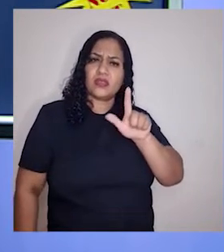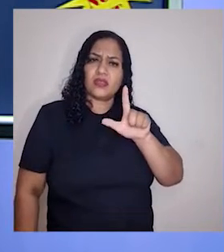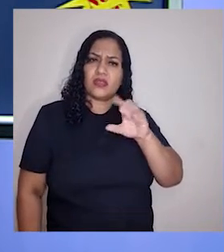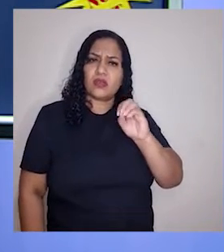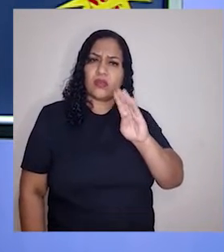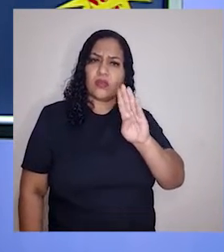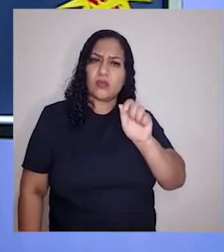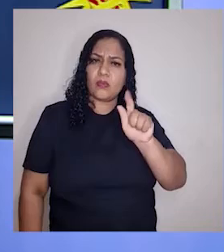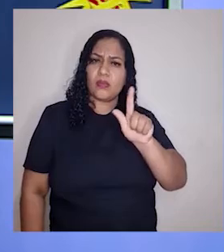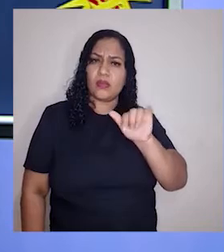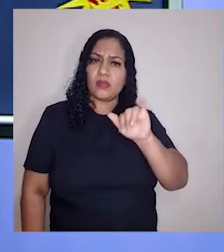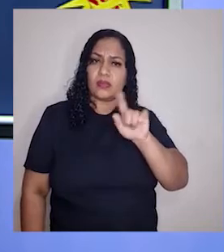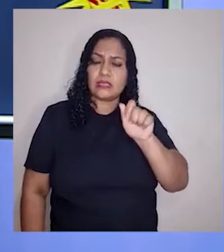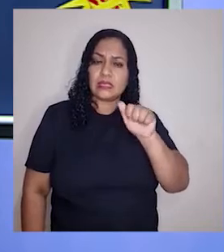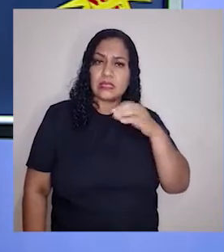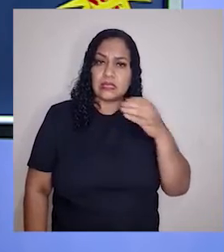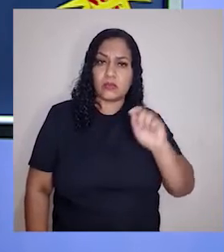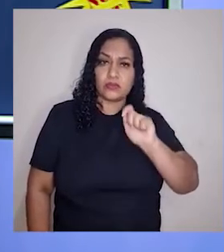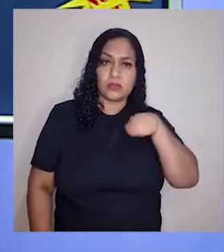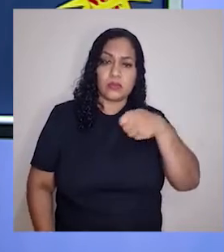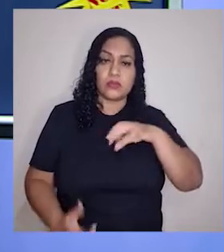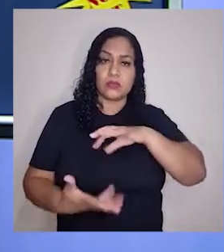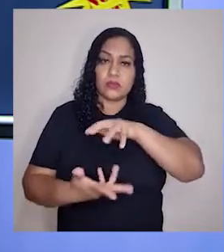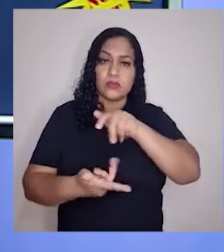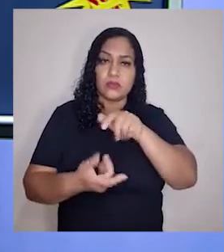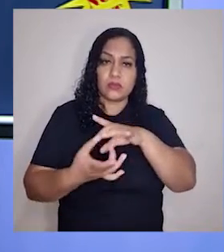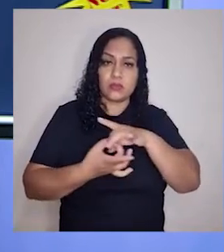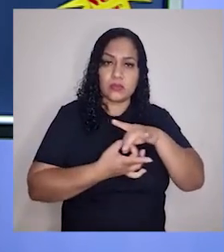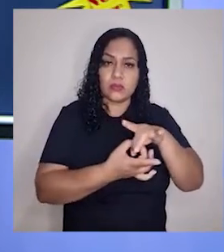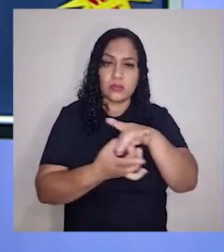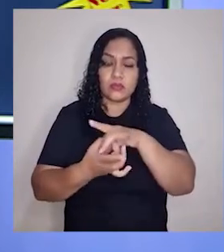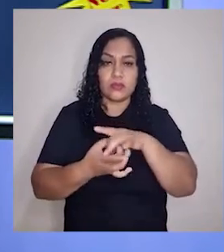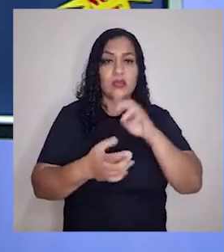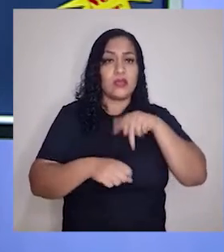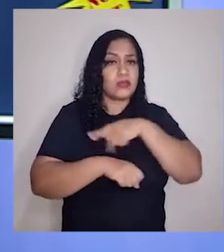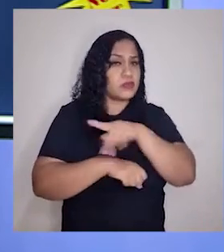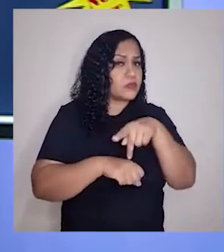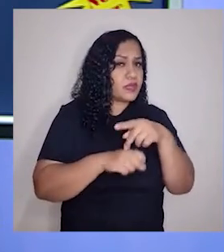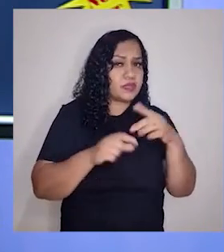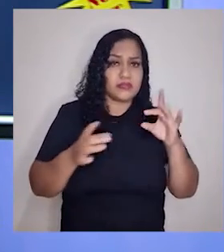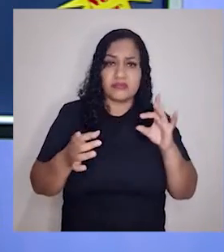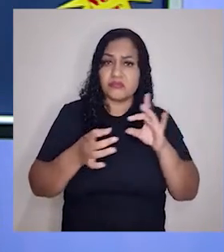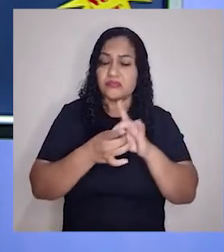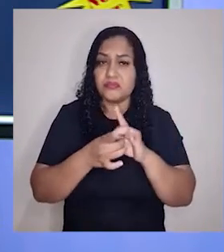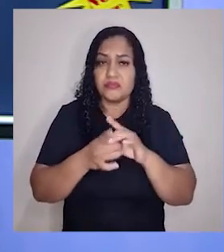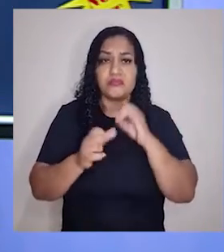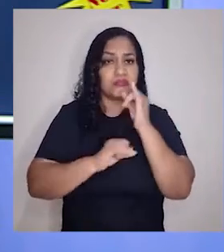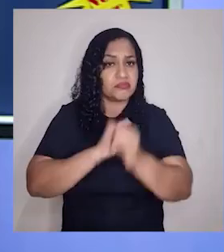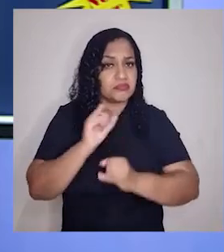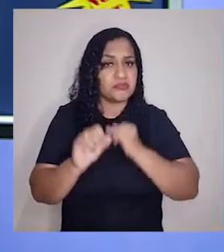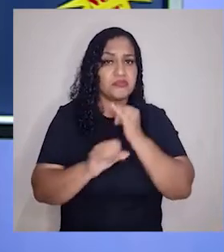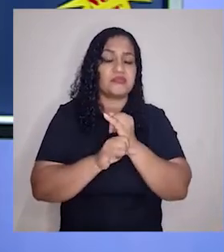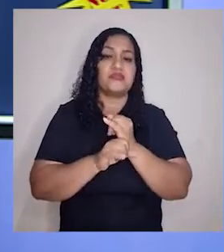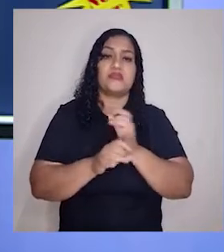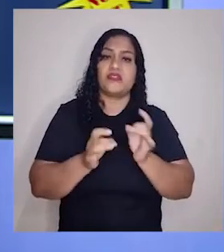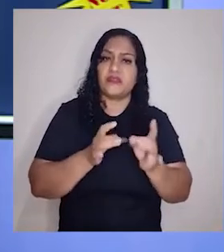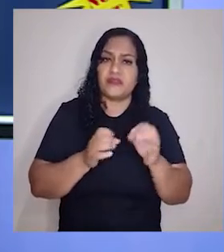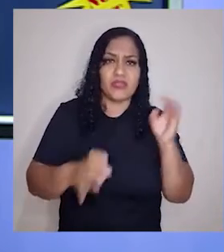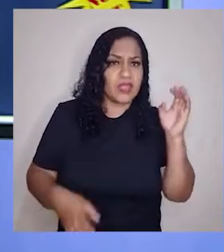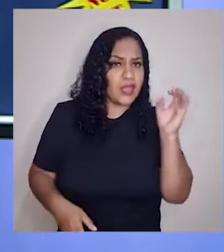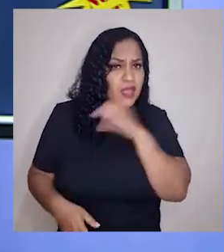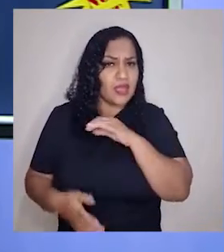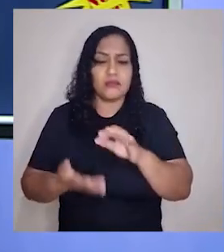globalização? Hoje, os países, eles estão cada vez mais conectados com a internet, as transações